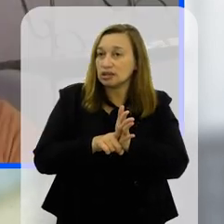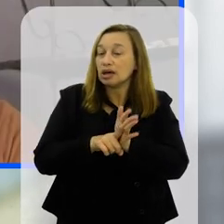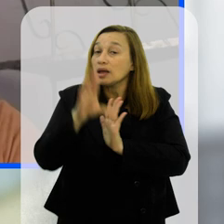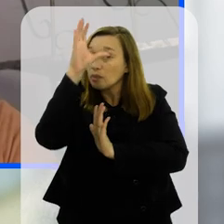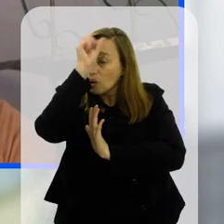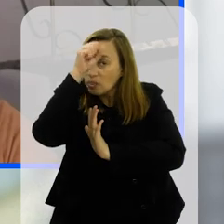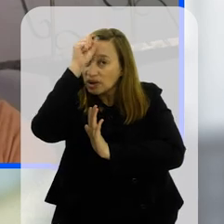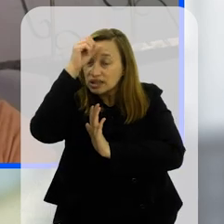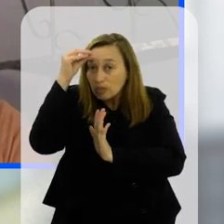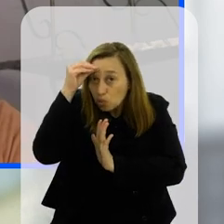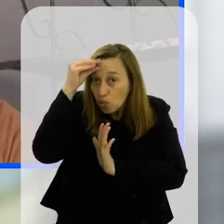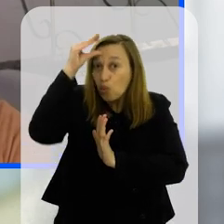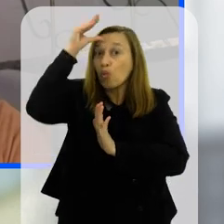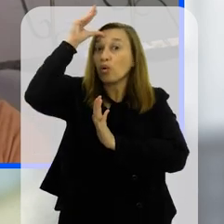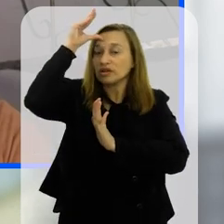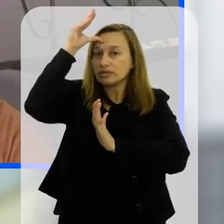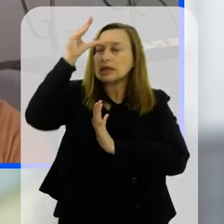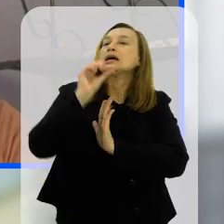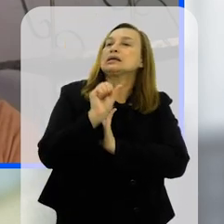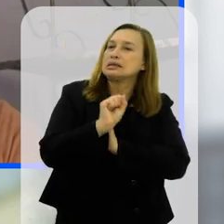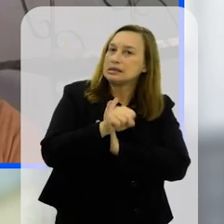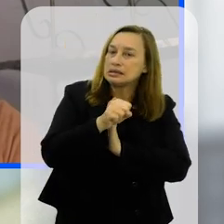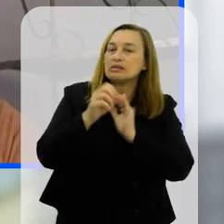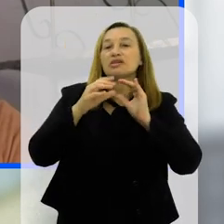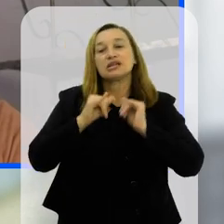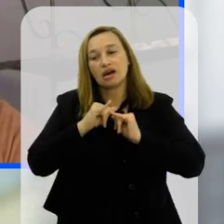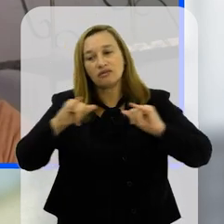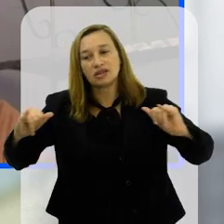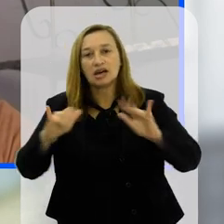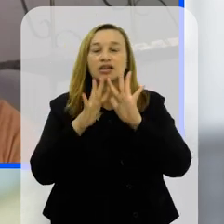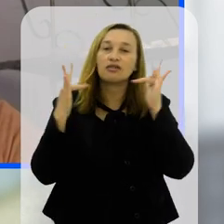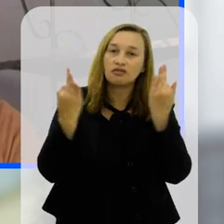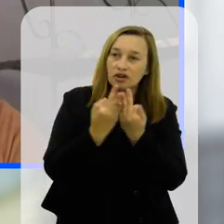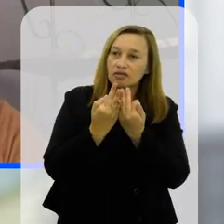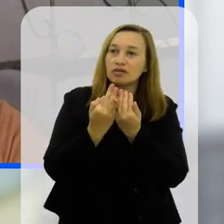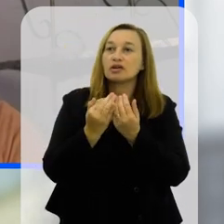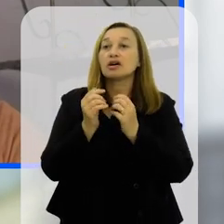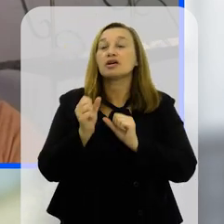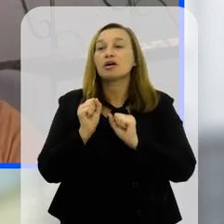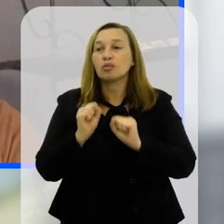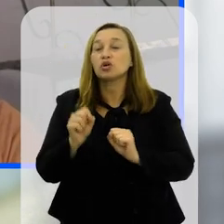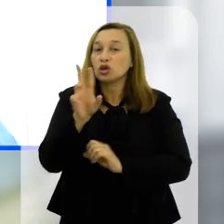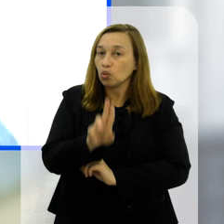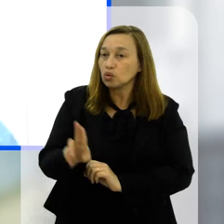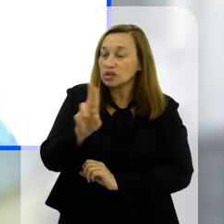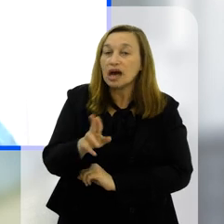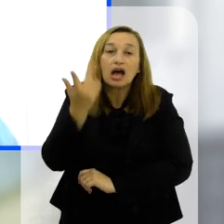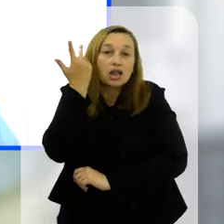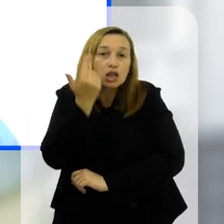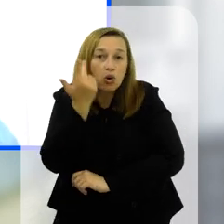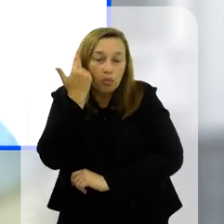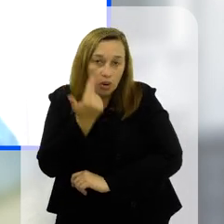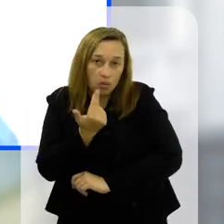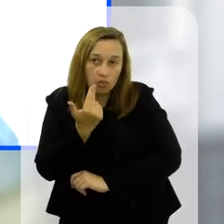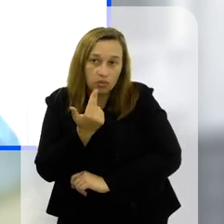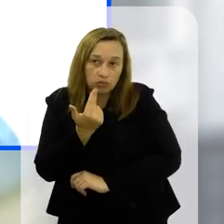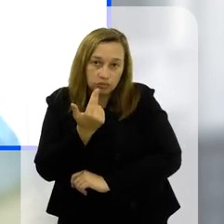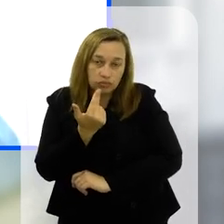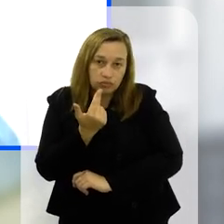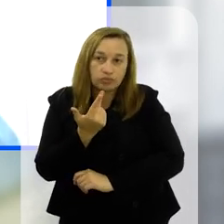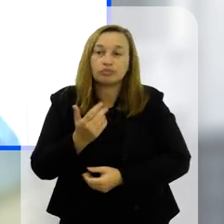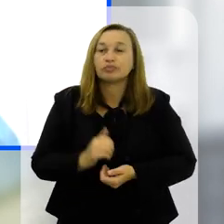um uso específico isso vai ser comunicado às famílias as famílias vão poder enviar e o professor vai poder utilizar tranquilamente ali